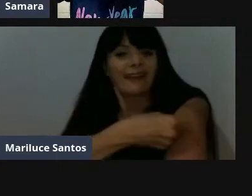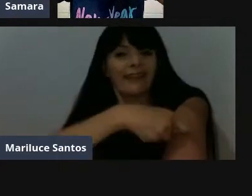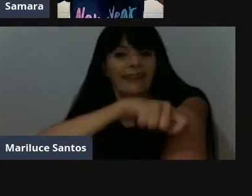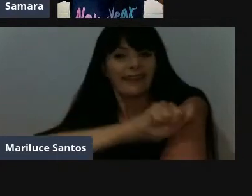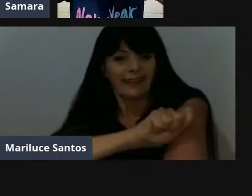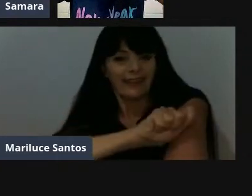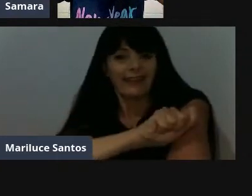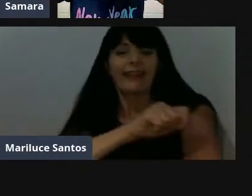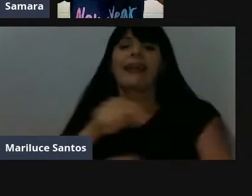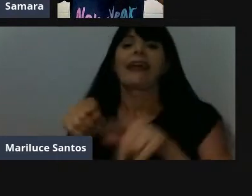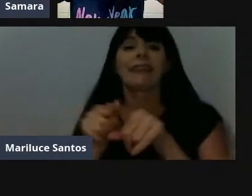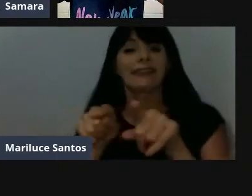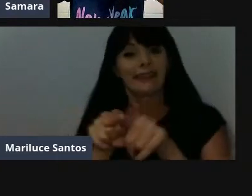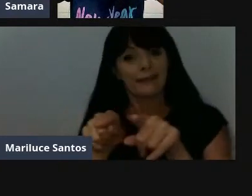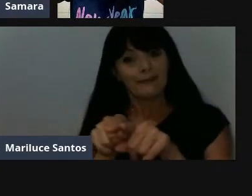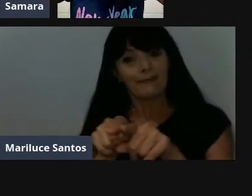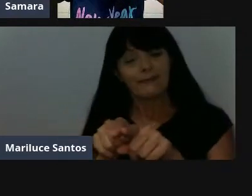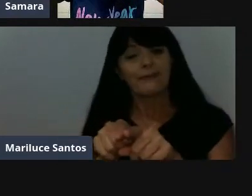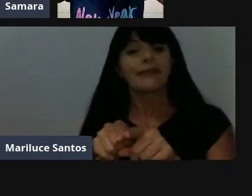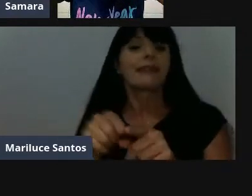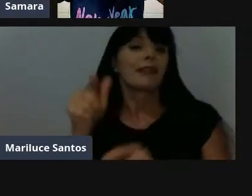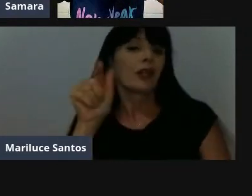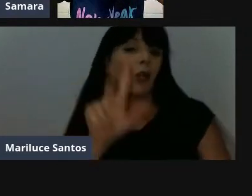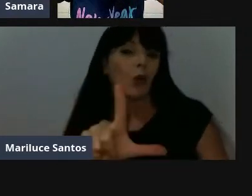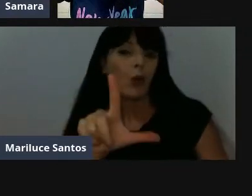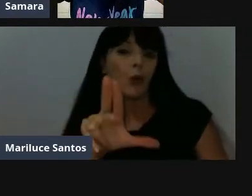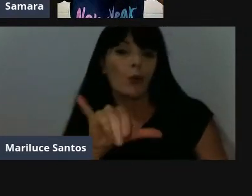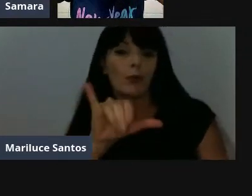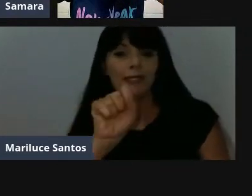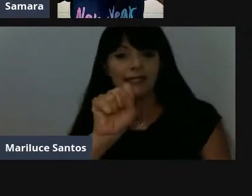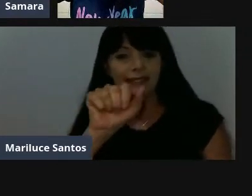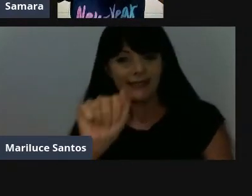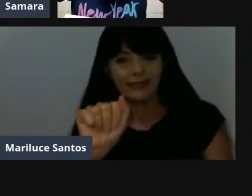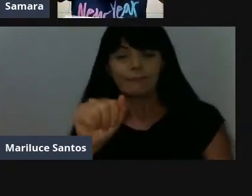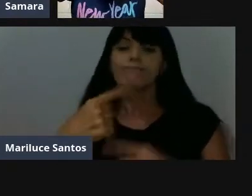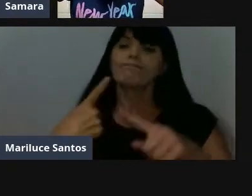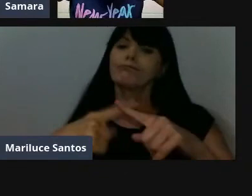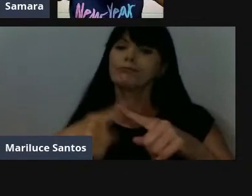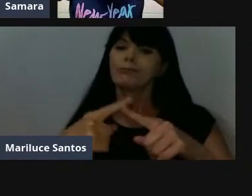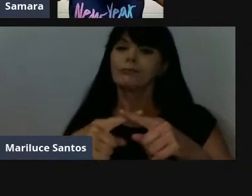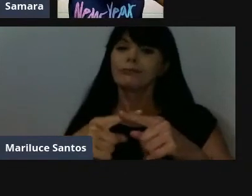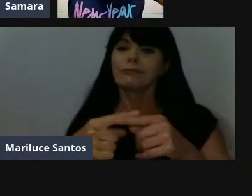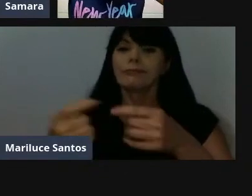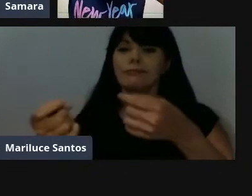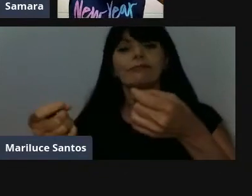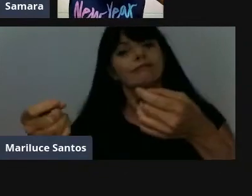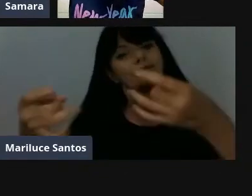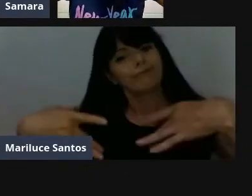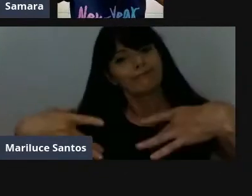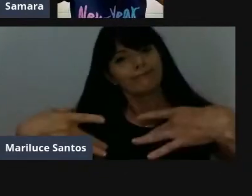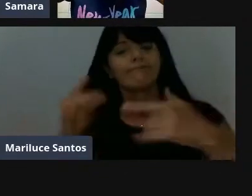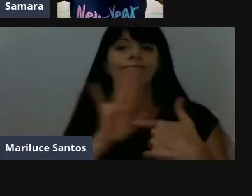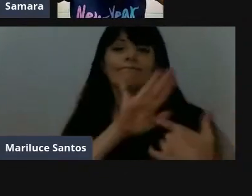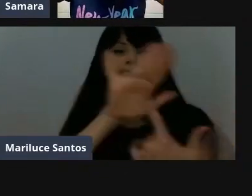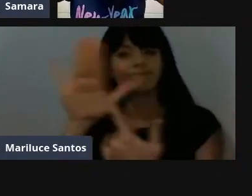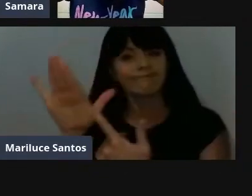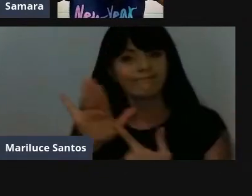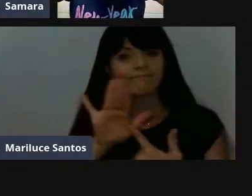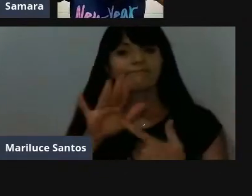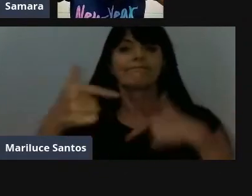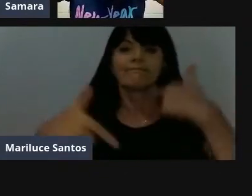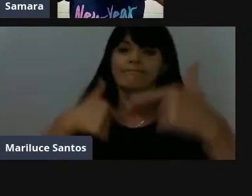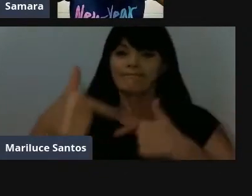à superintendente, na pessoa do Luiz Amélia Coimbra, pelo espaço cedido. E a toda a equipe pedagógica da